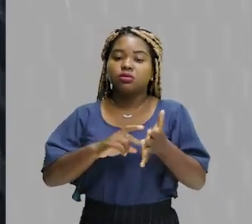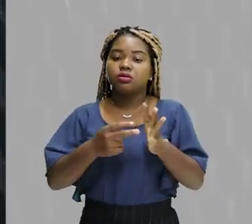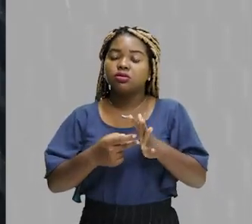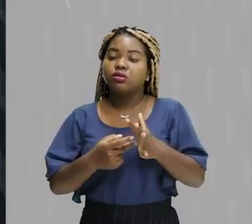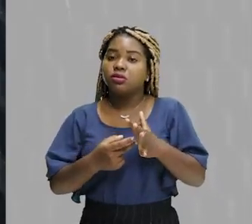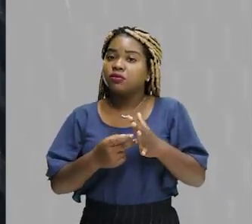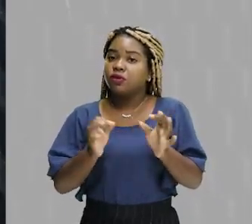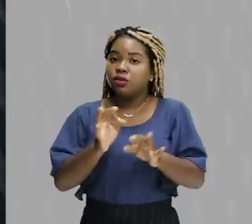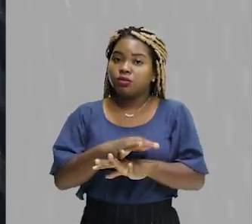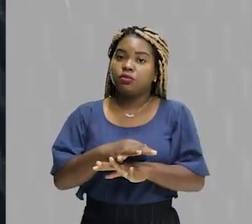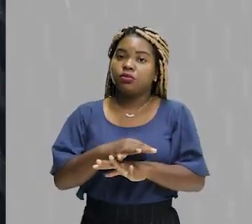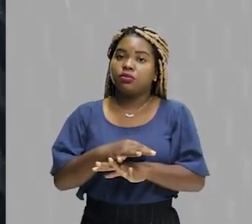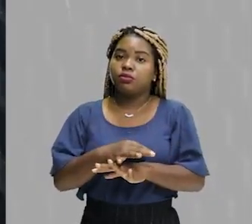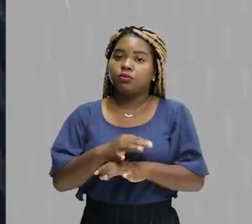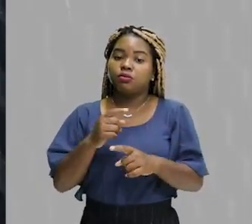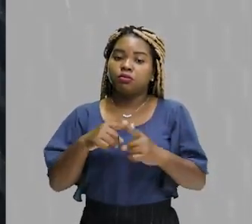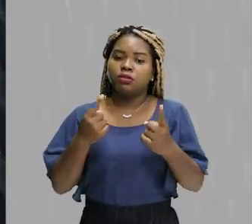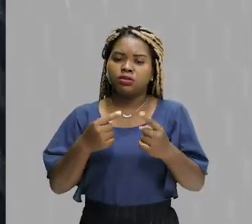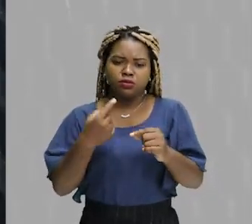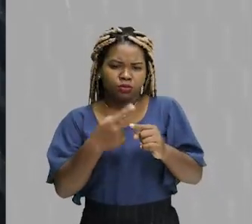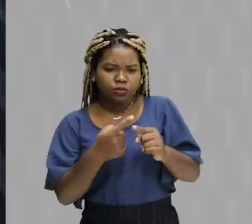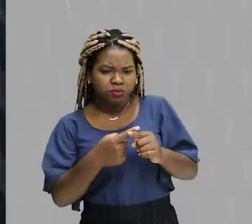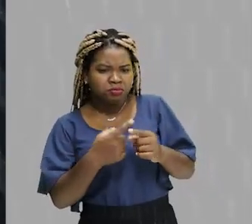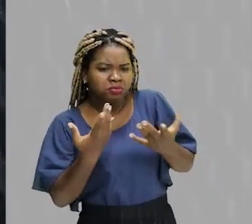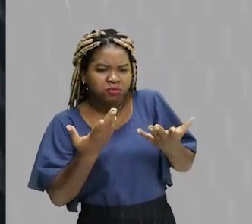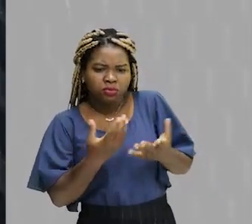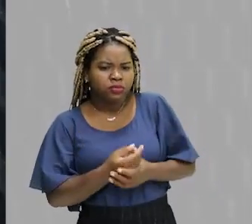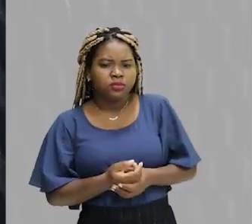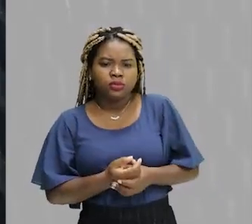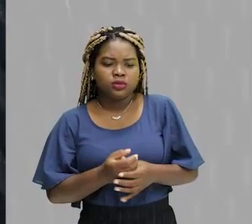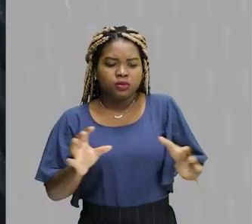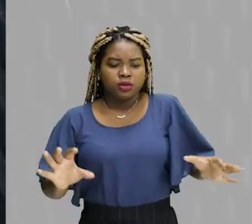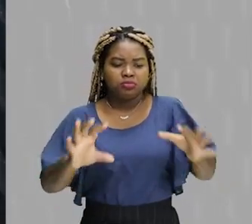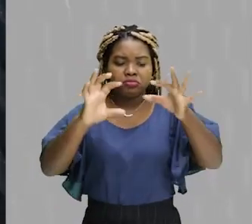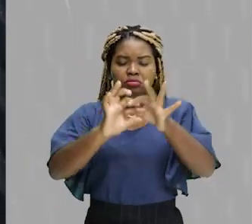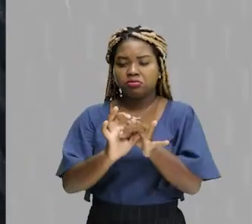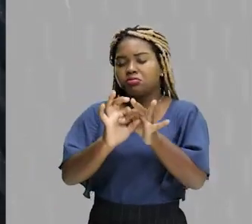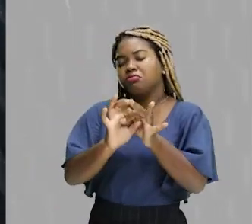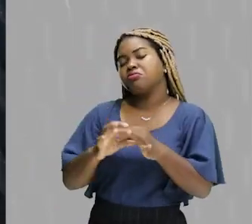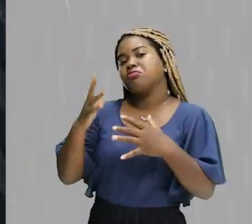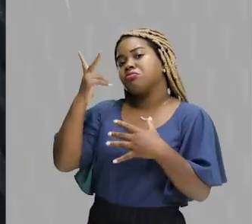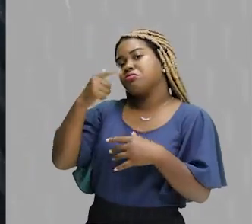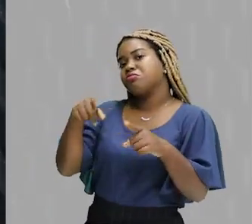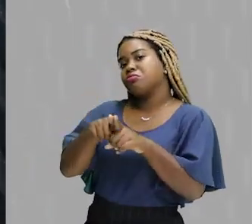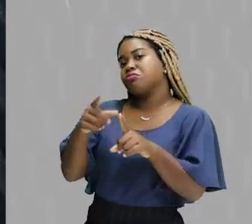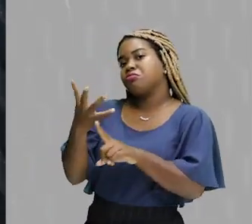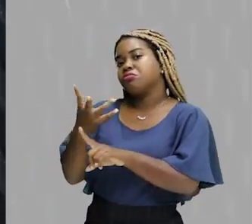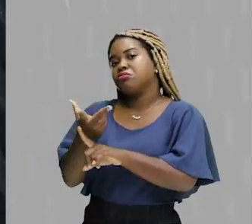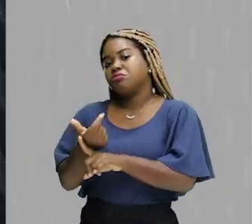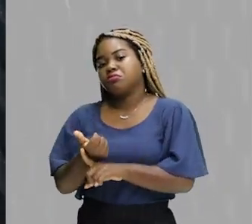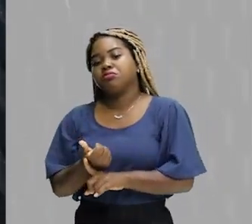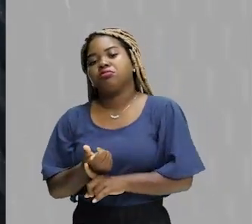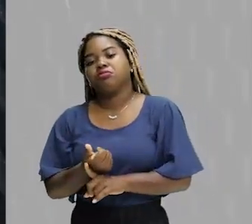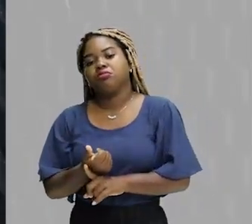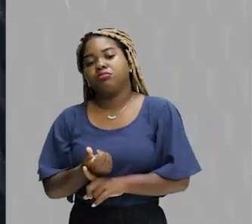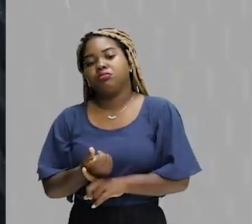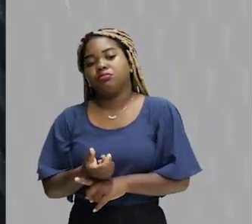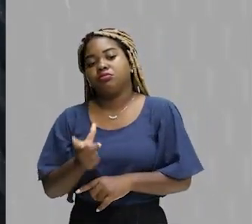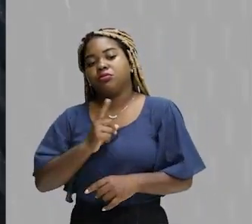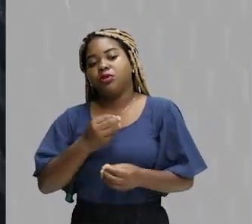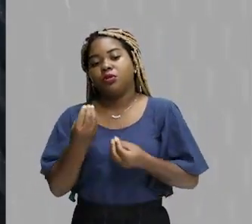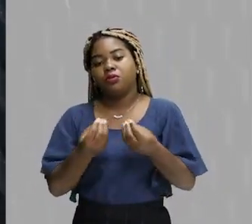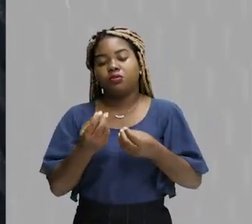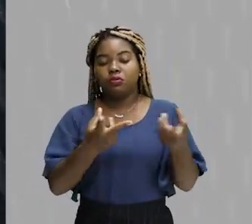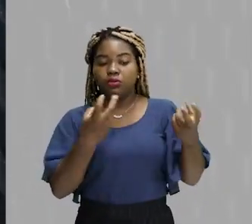que foi associada a questão da beleza, a estética e a arte necessariamente. Existe essa forma de você perceber,